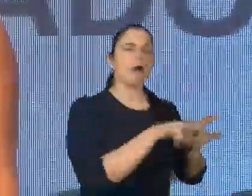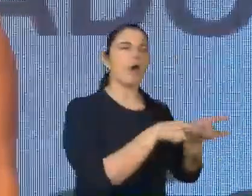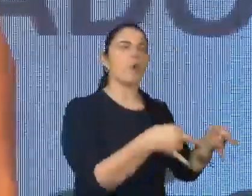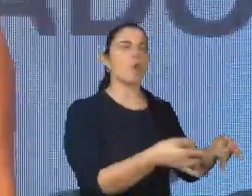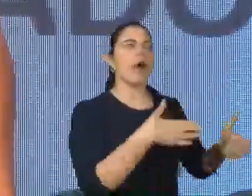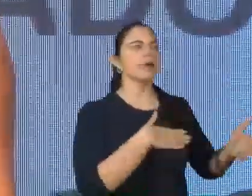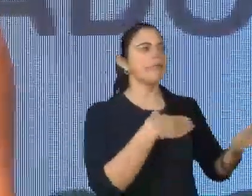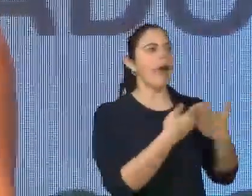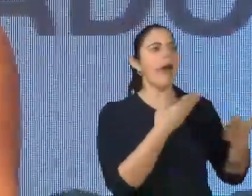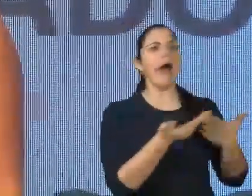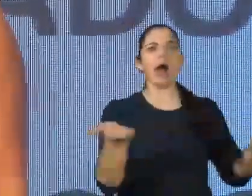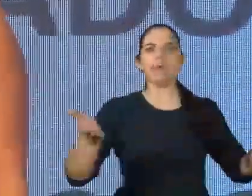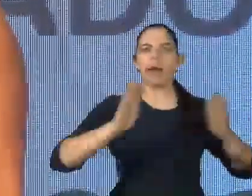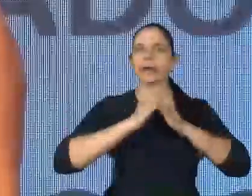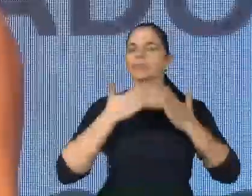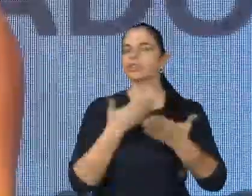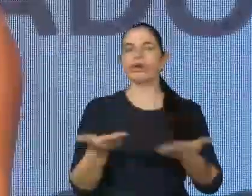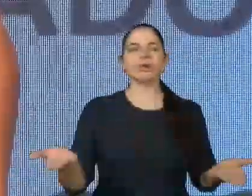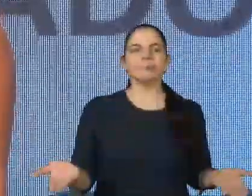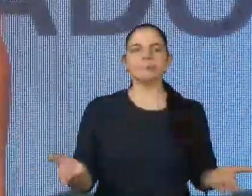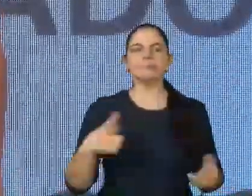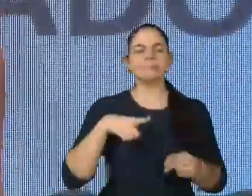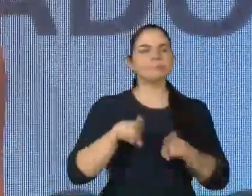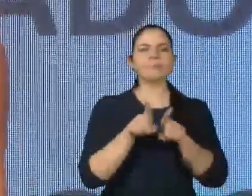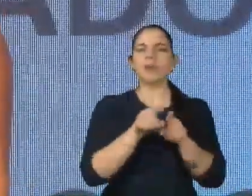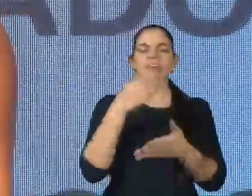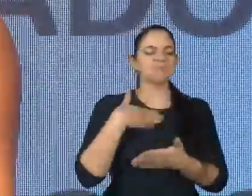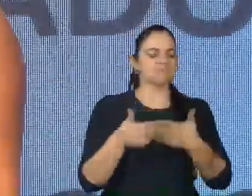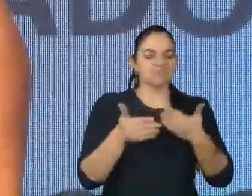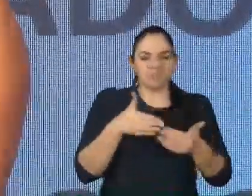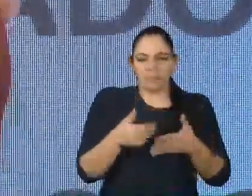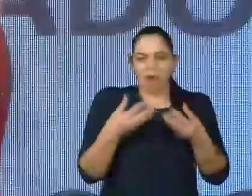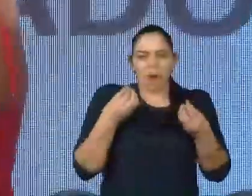E mediante a todos os distratores que tem dentro do seu quarto?